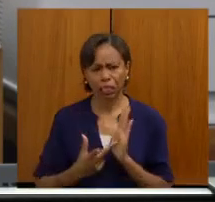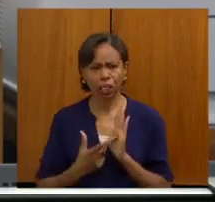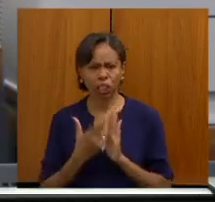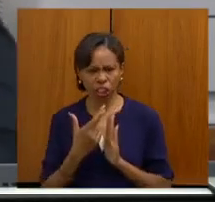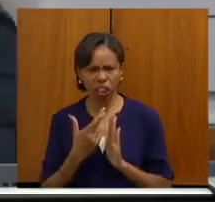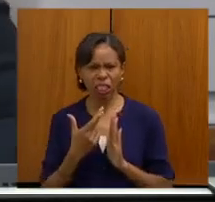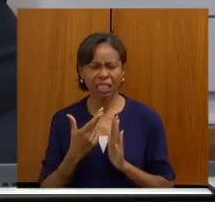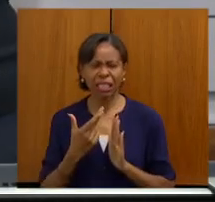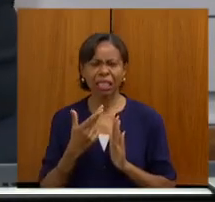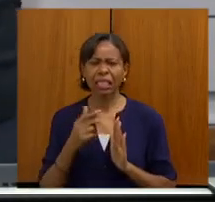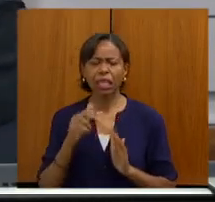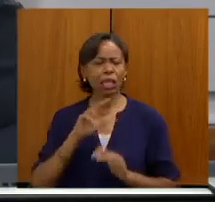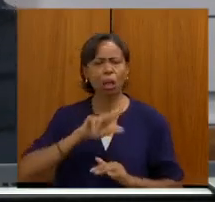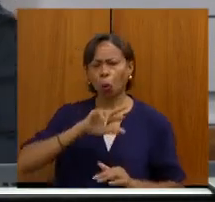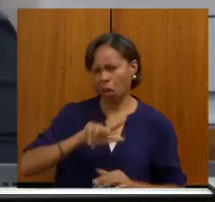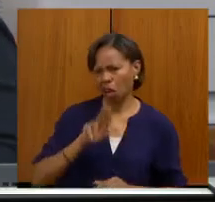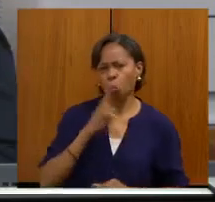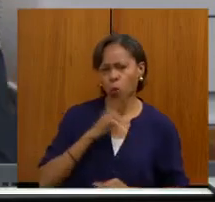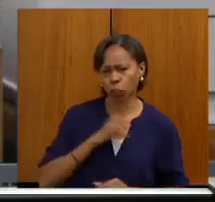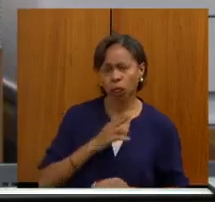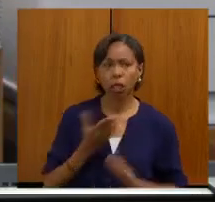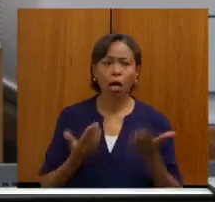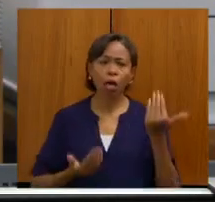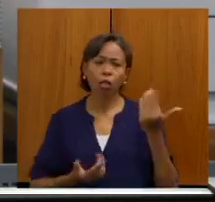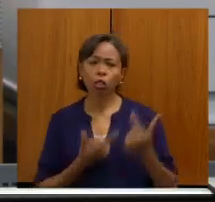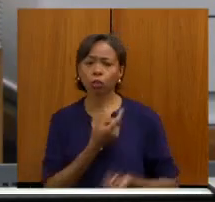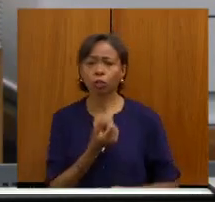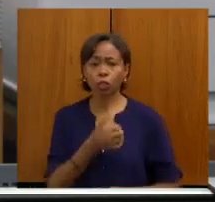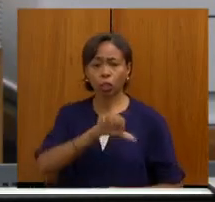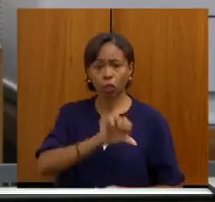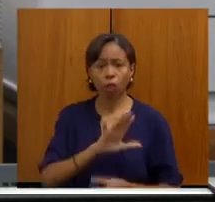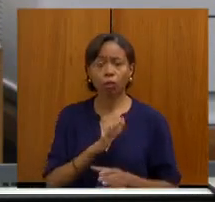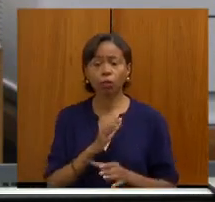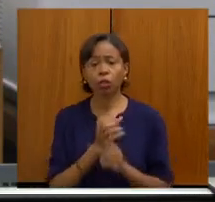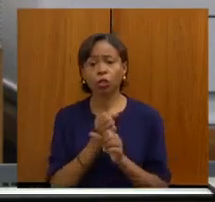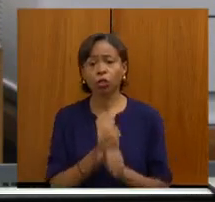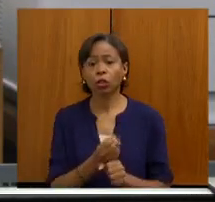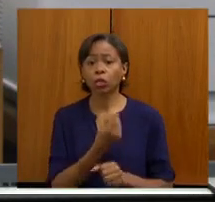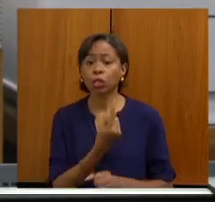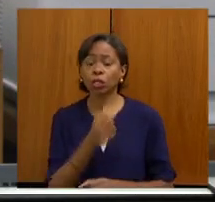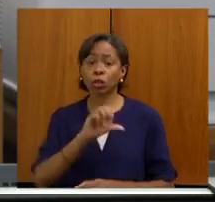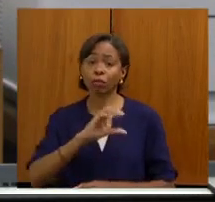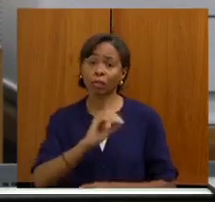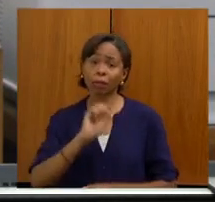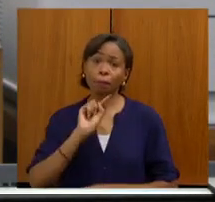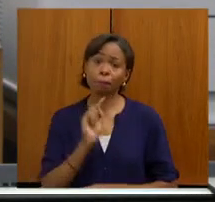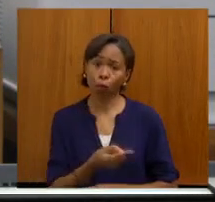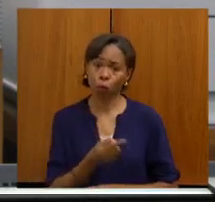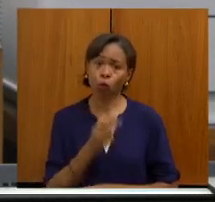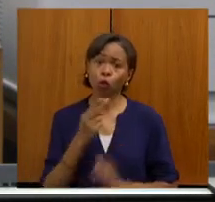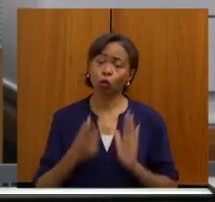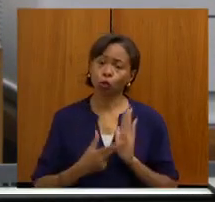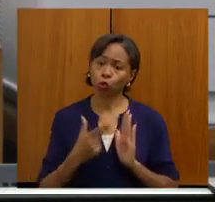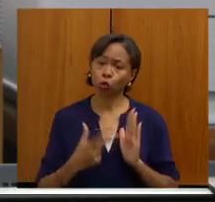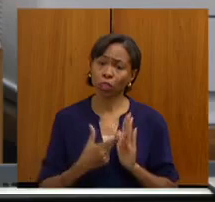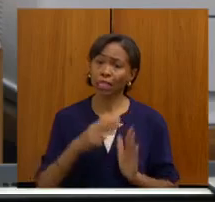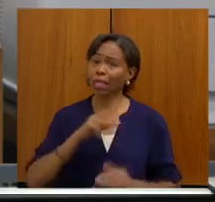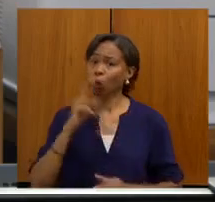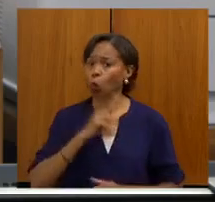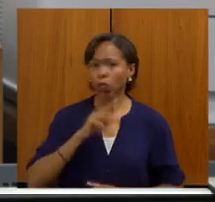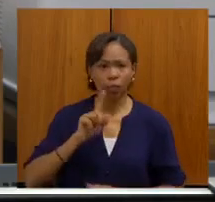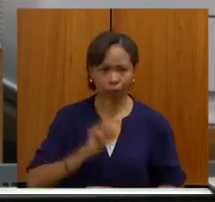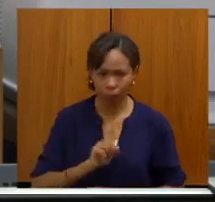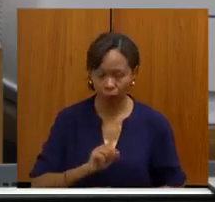eletiva, o nosso recorde lá em 2019 foi cerca de 190 mil cirurgias eletivas. O que eles já nos